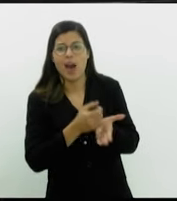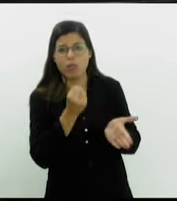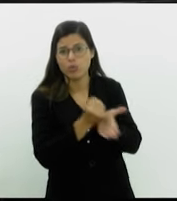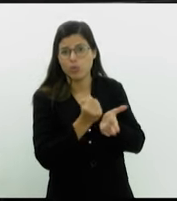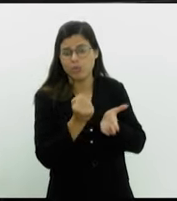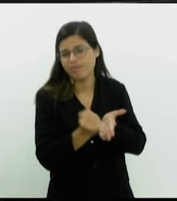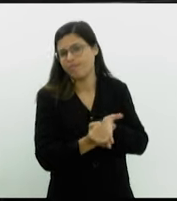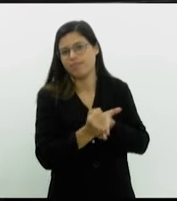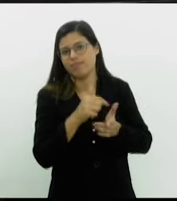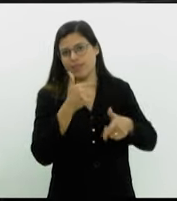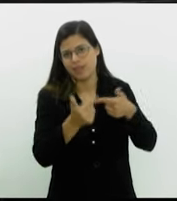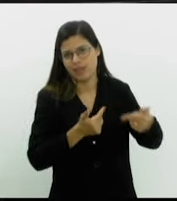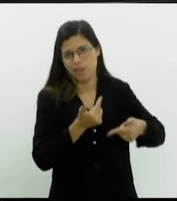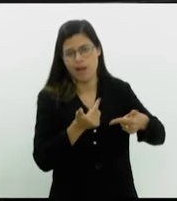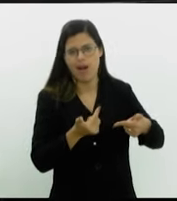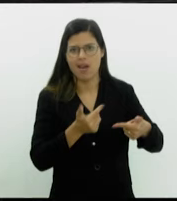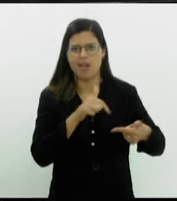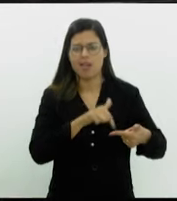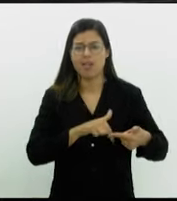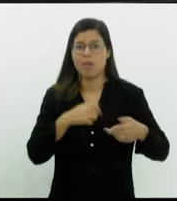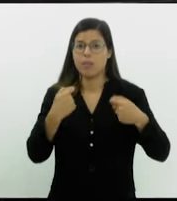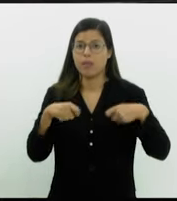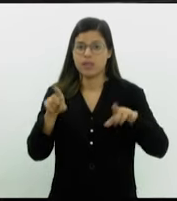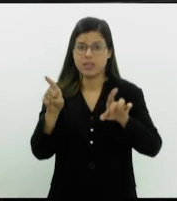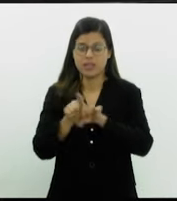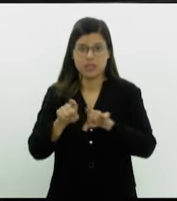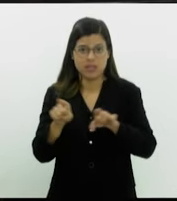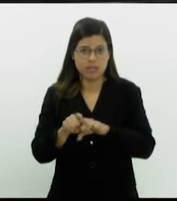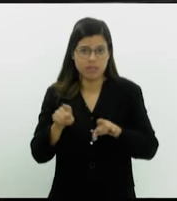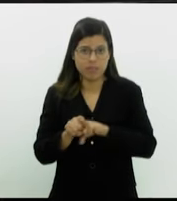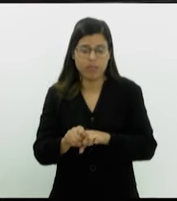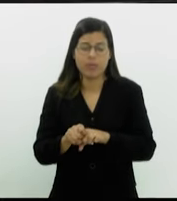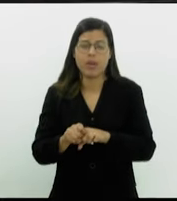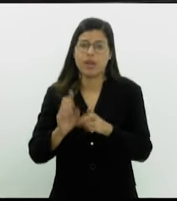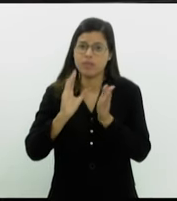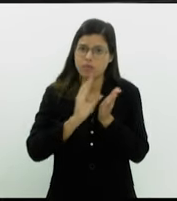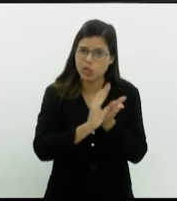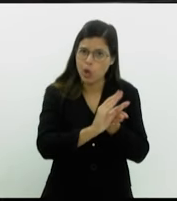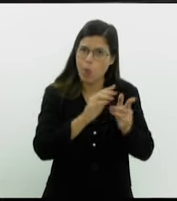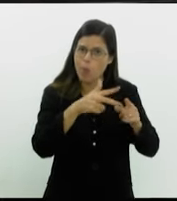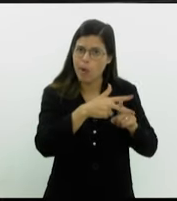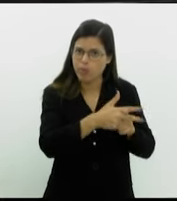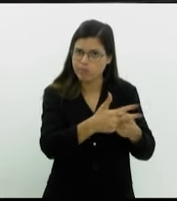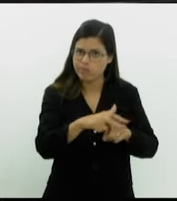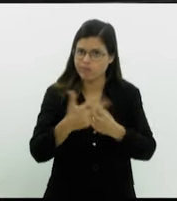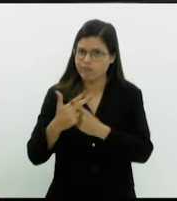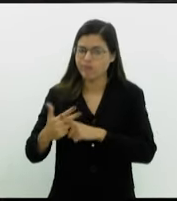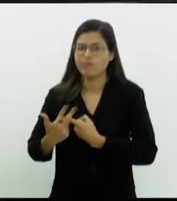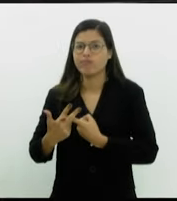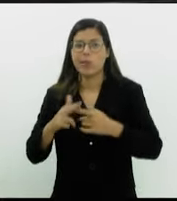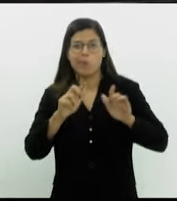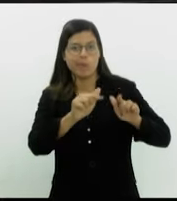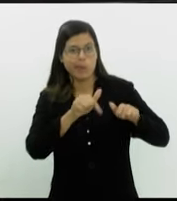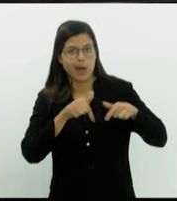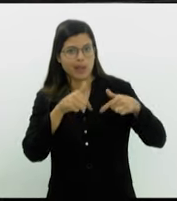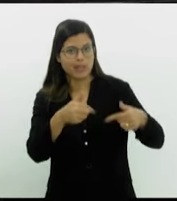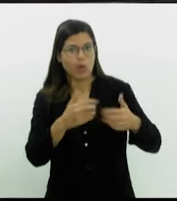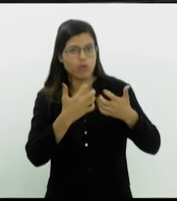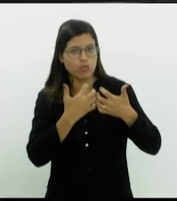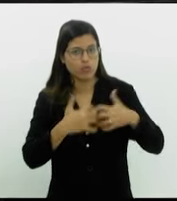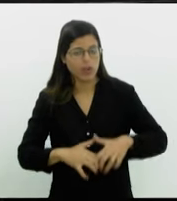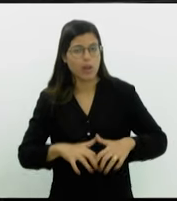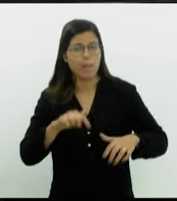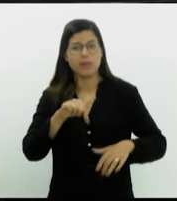lá estão, terá que ter recursos para manutenção, para operação e para